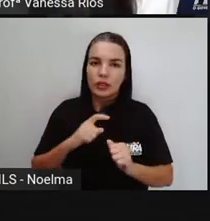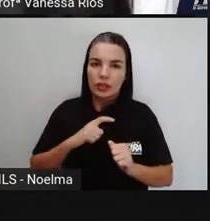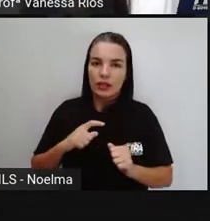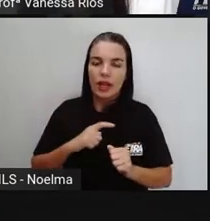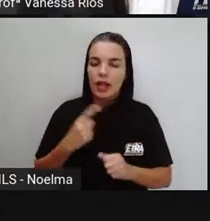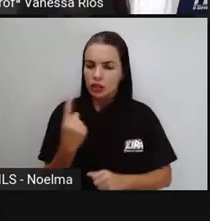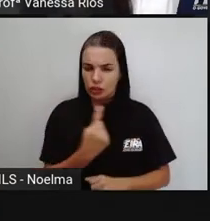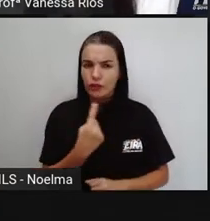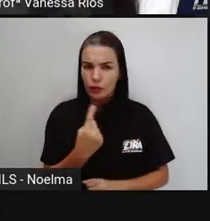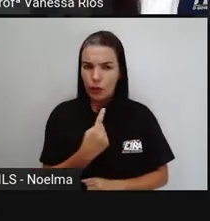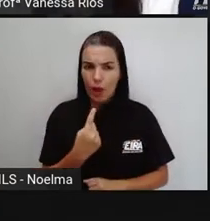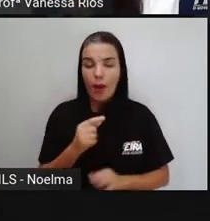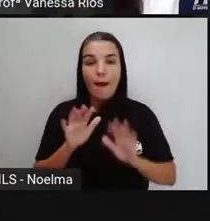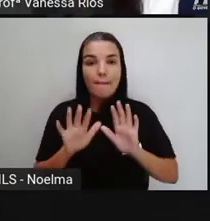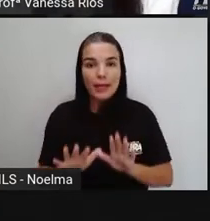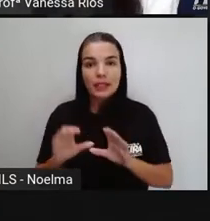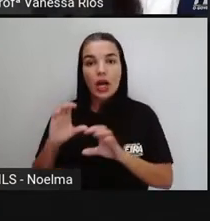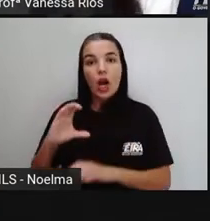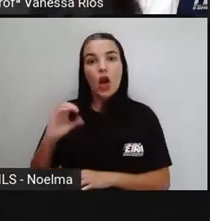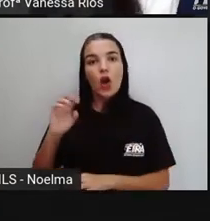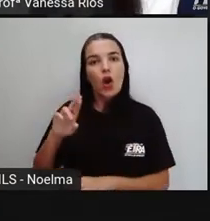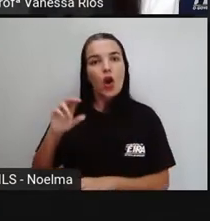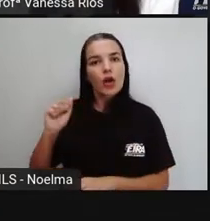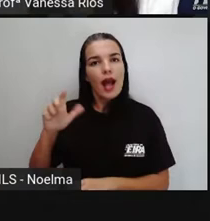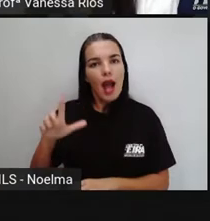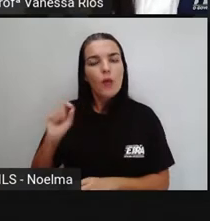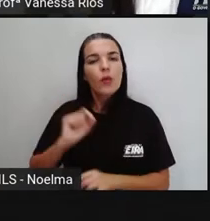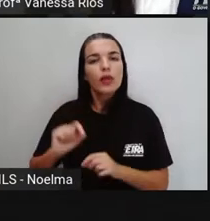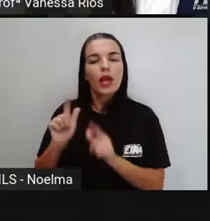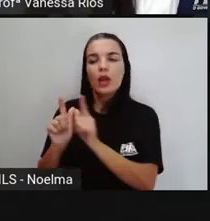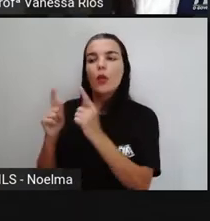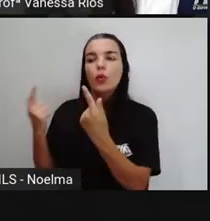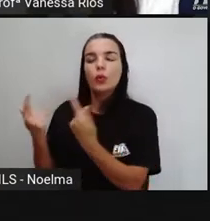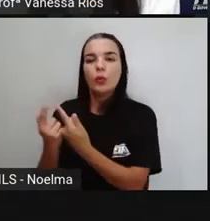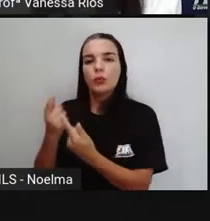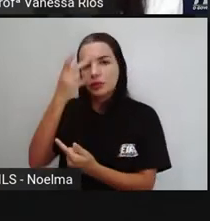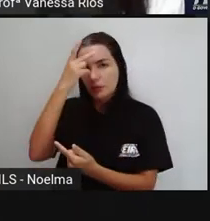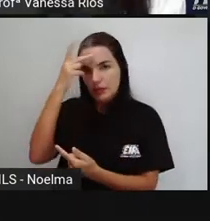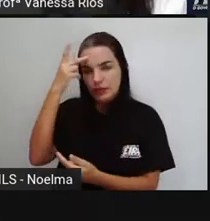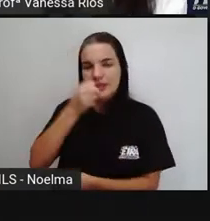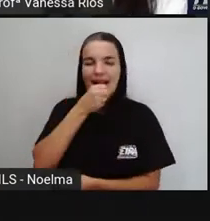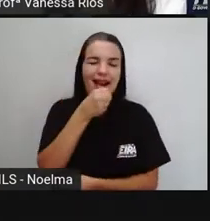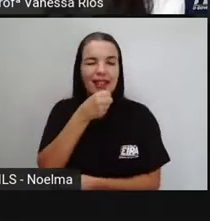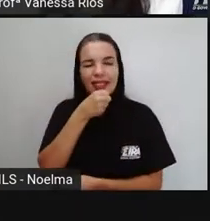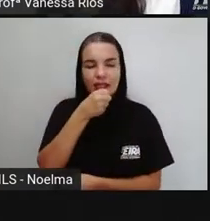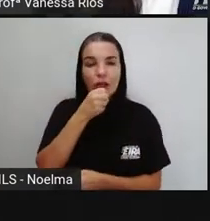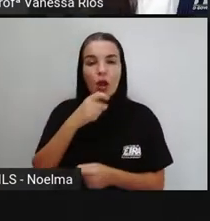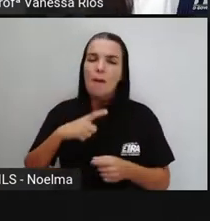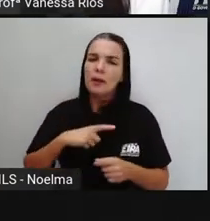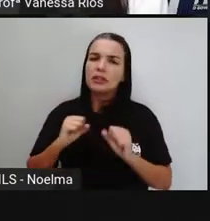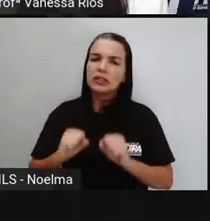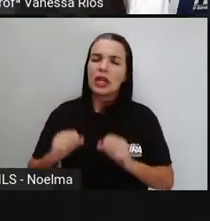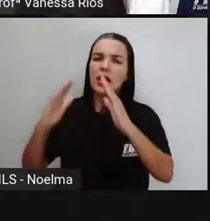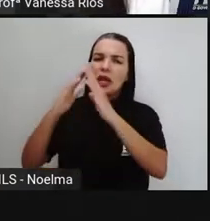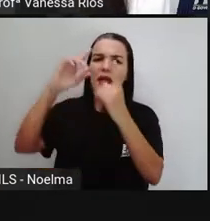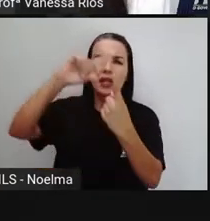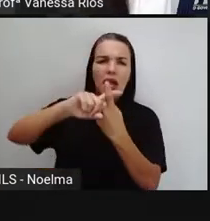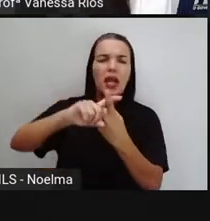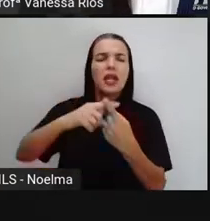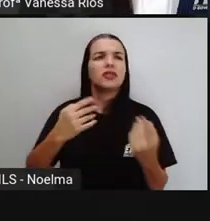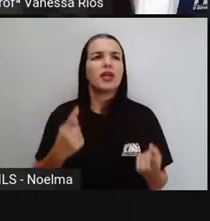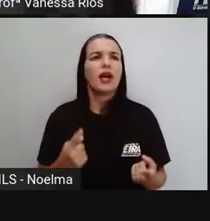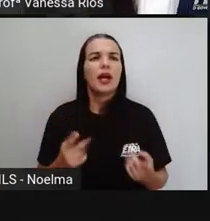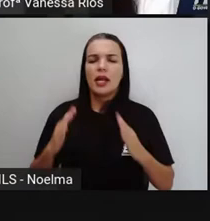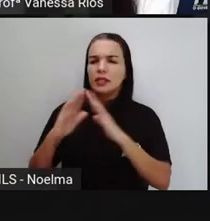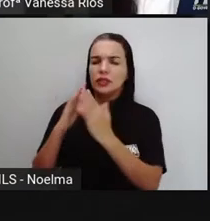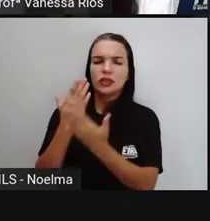forma individual, mas um coral é um grupo de cantores. Pode ter coral na igreja, coral na escola, coral